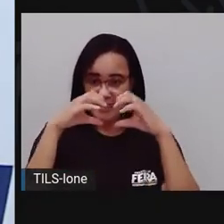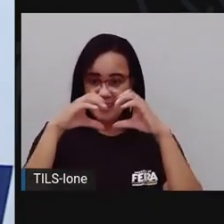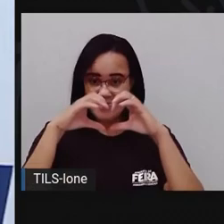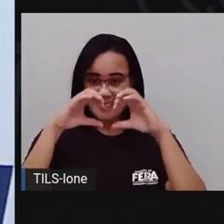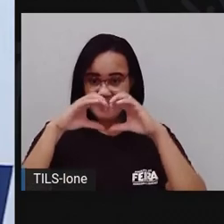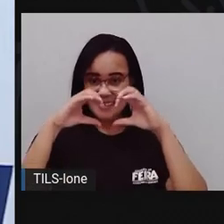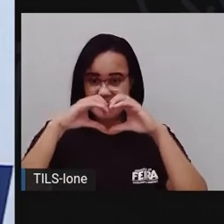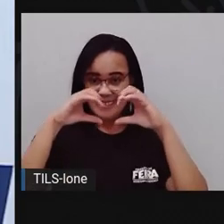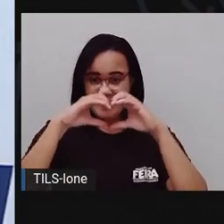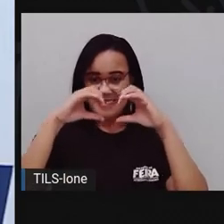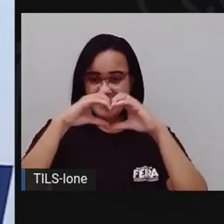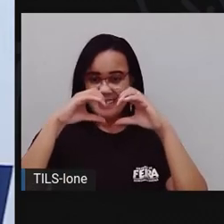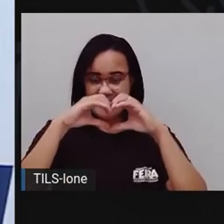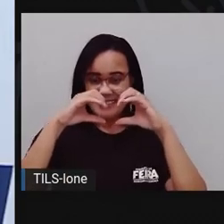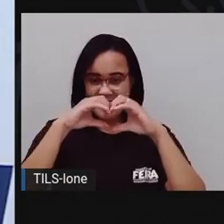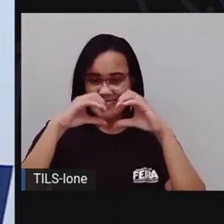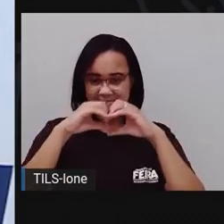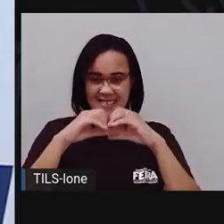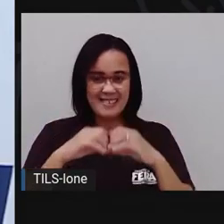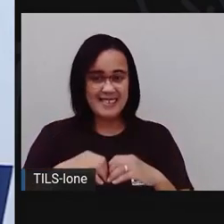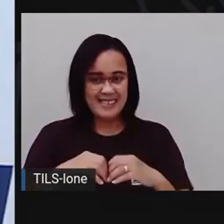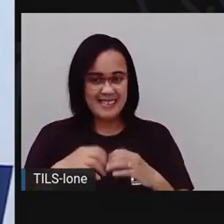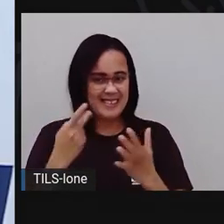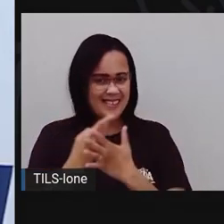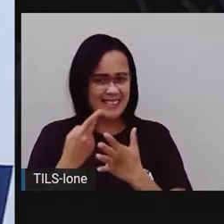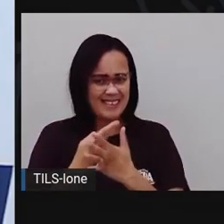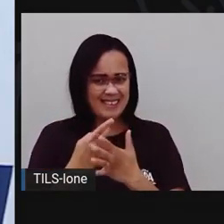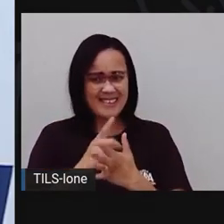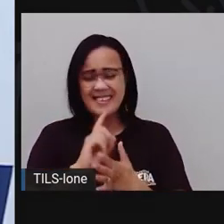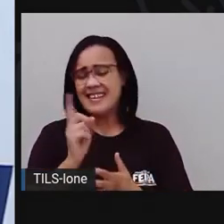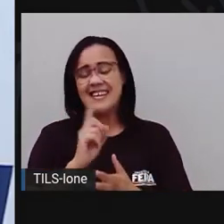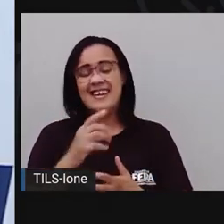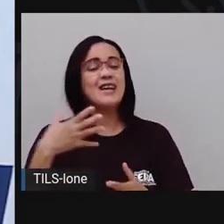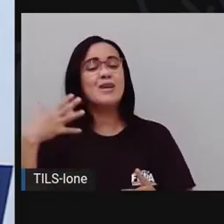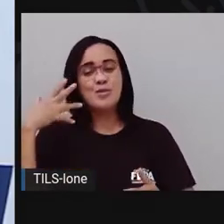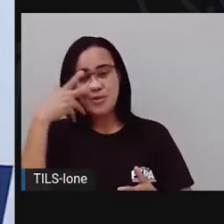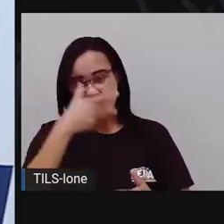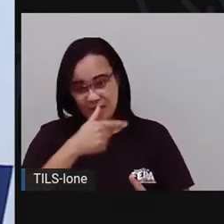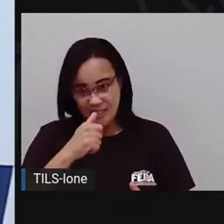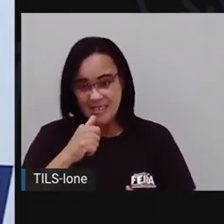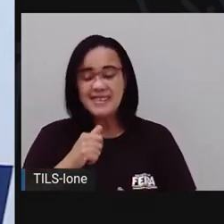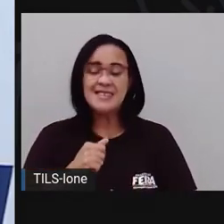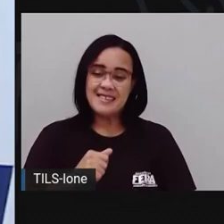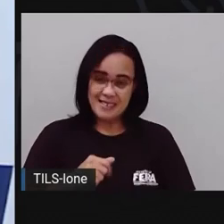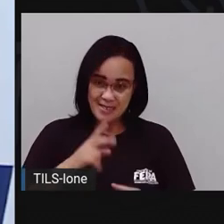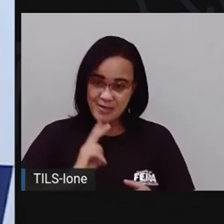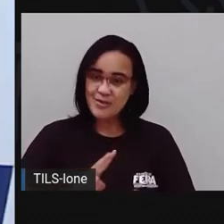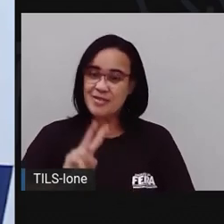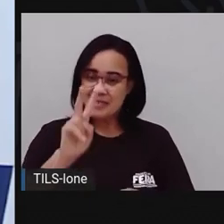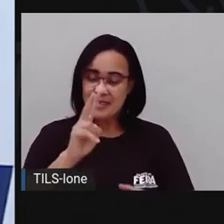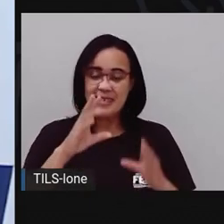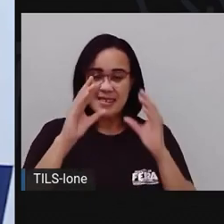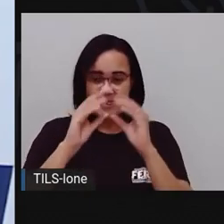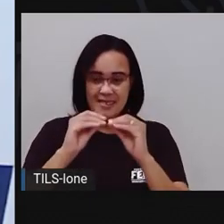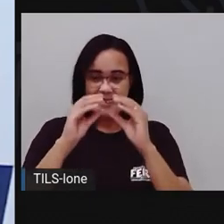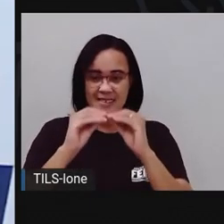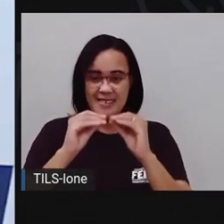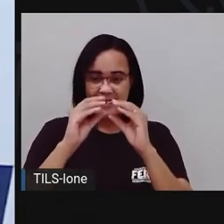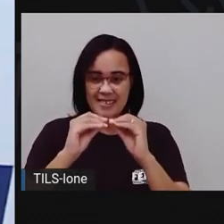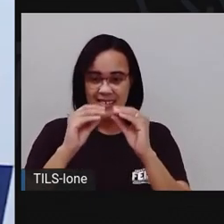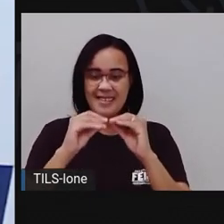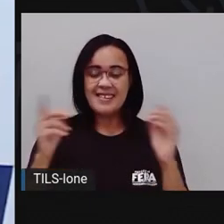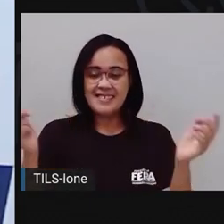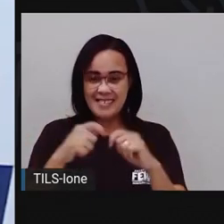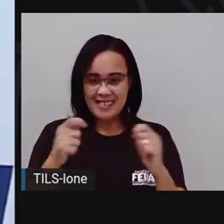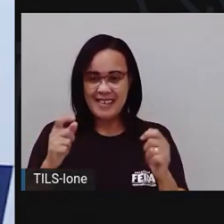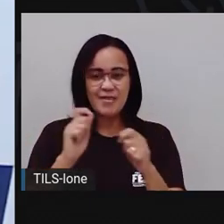Mas Pro que coração torto. Mas vai ficar bonito. Você vai ver. Você vai mexendo aí com a massinha. E aí você vai fazendo